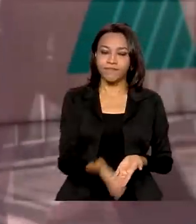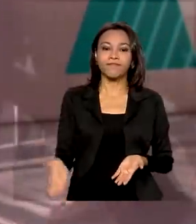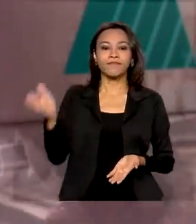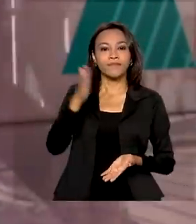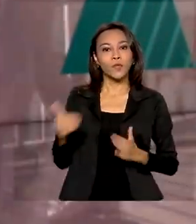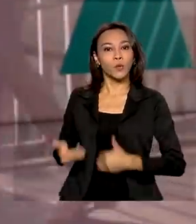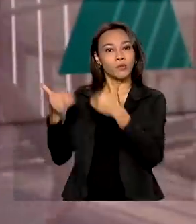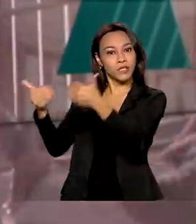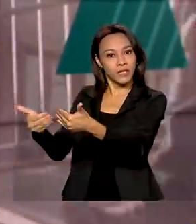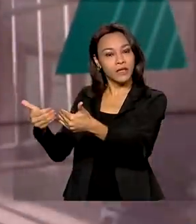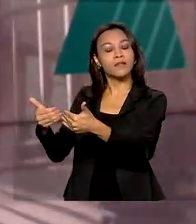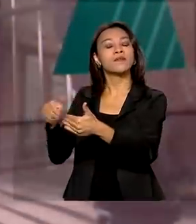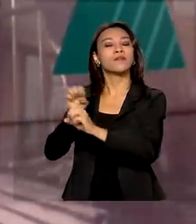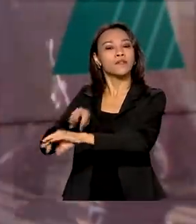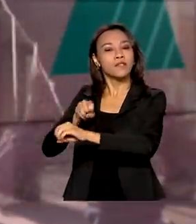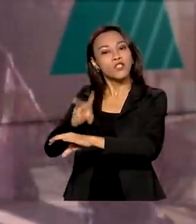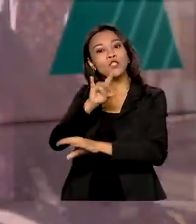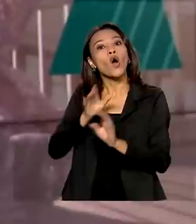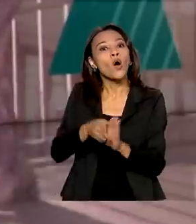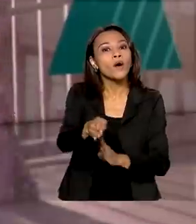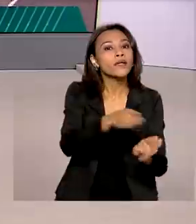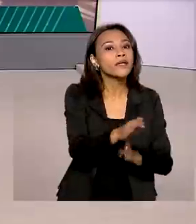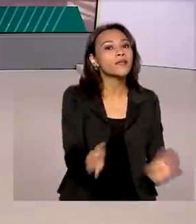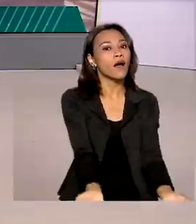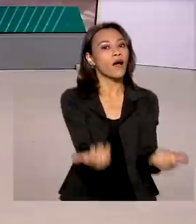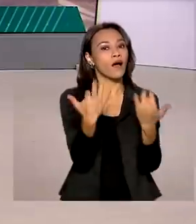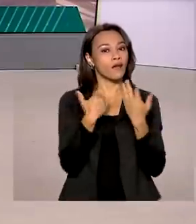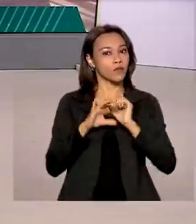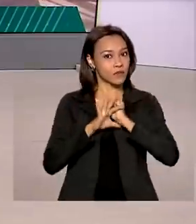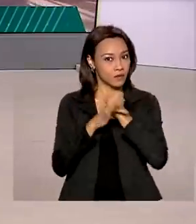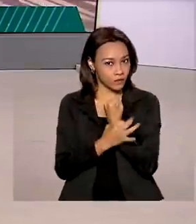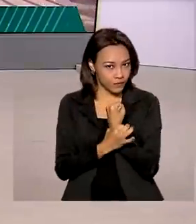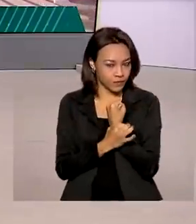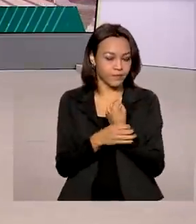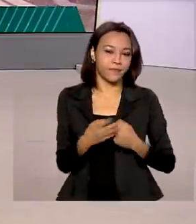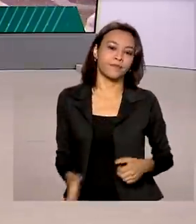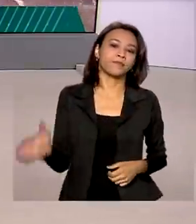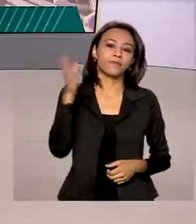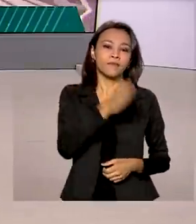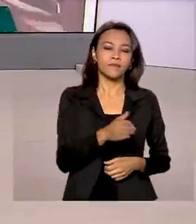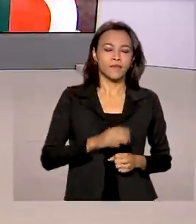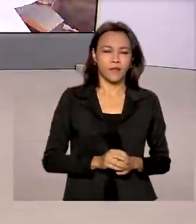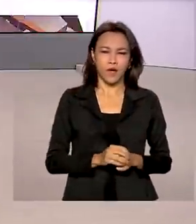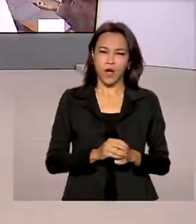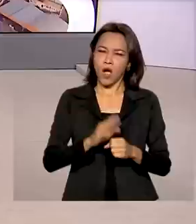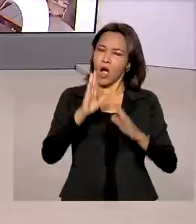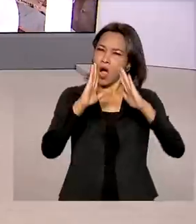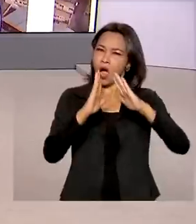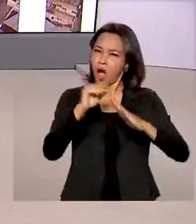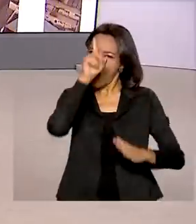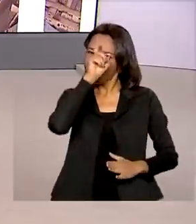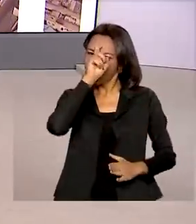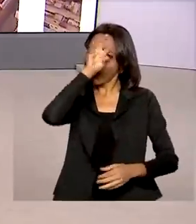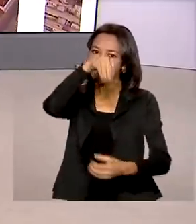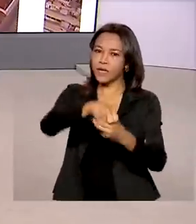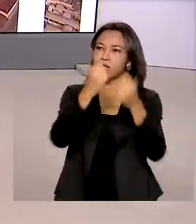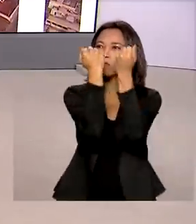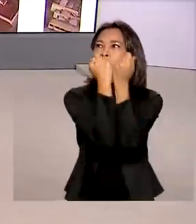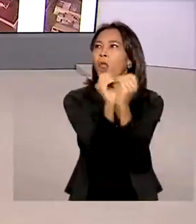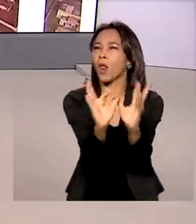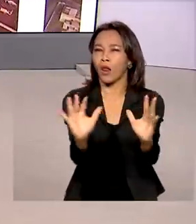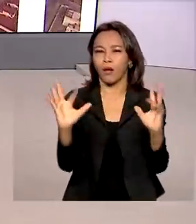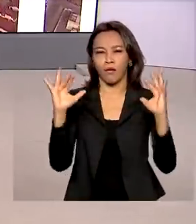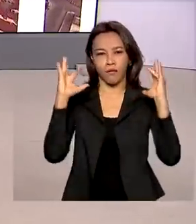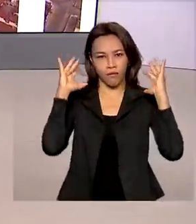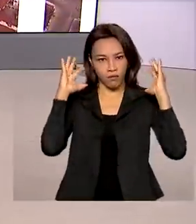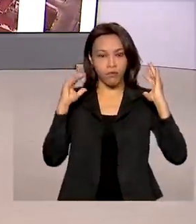Educação apenas orienta sobre o retorno seguro. Um hospital em plena selva. O Ministério da Saúde, com a ajuda do Ministério